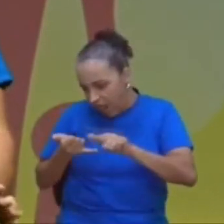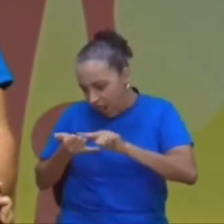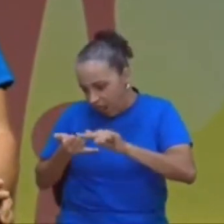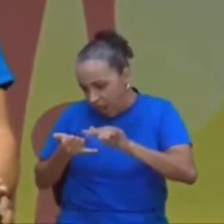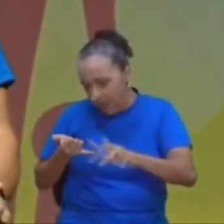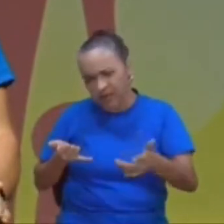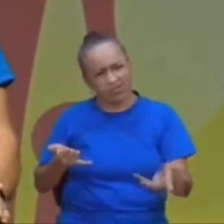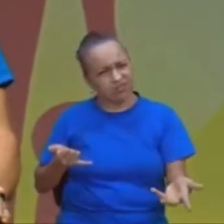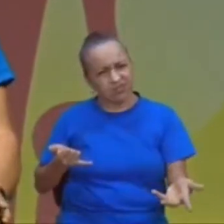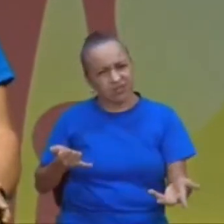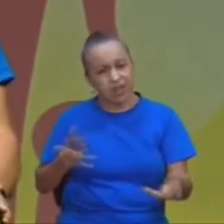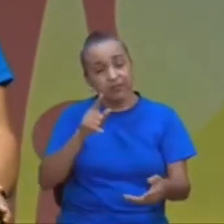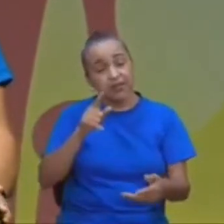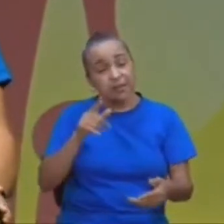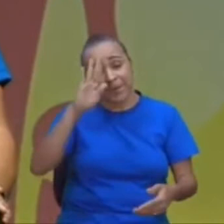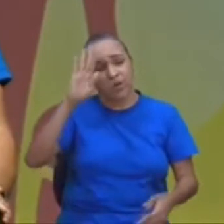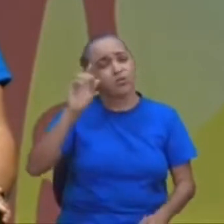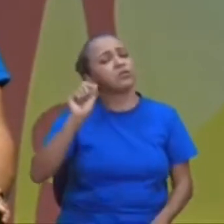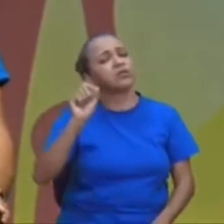você tinha que passar tempo, estudando,